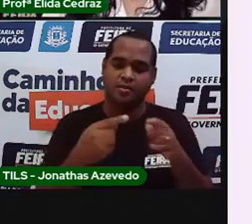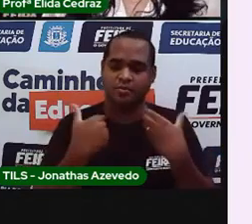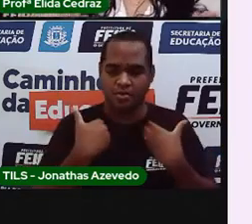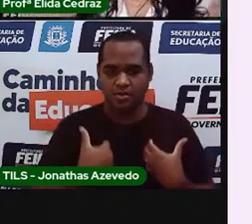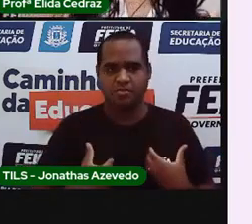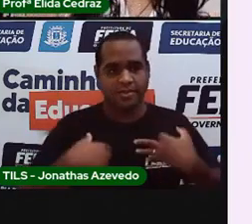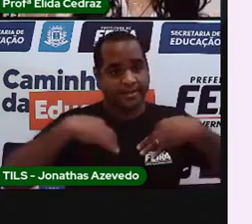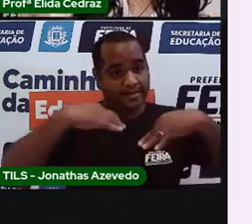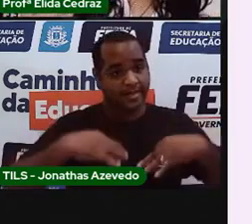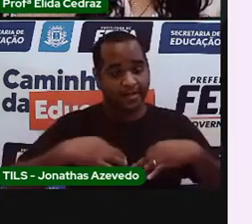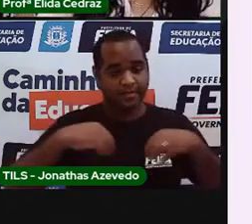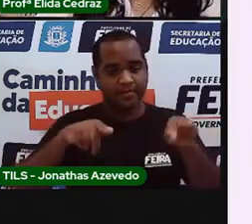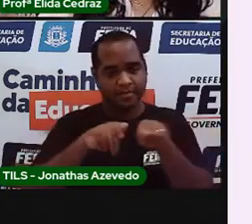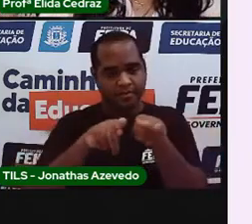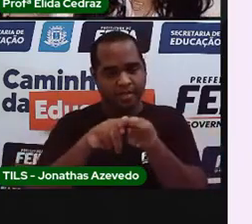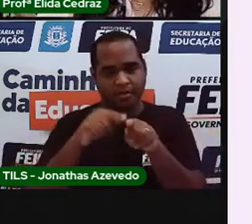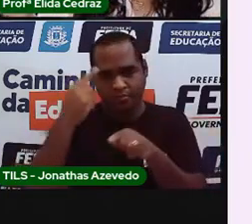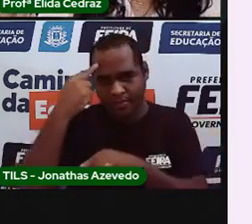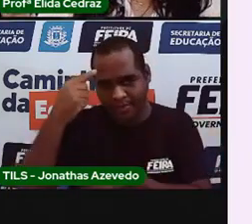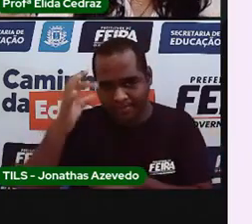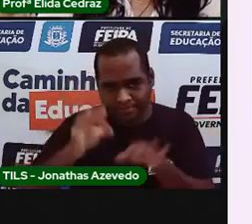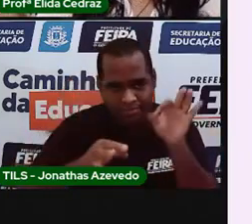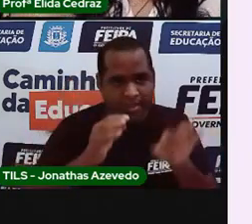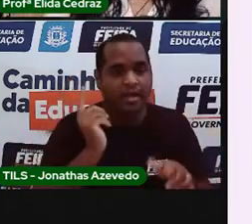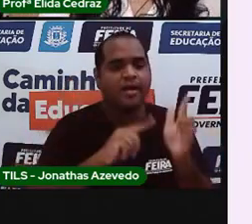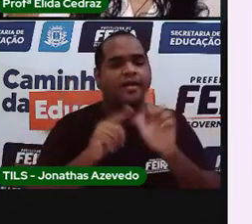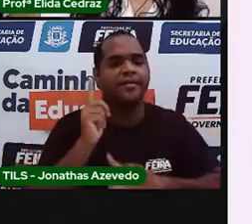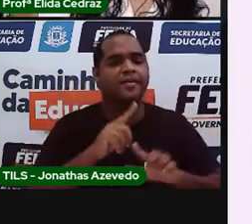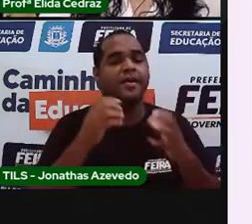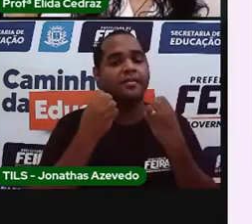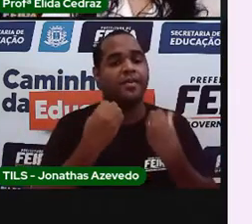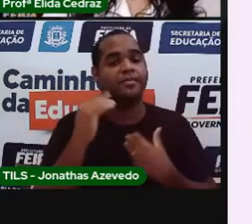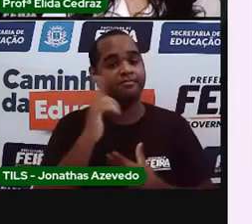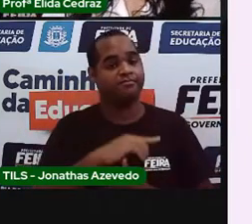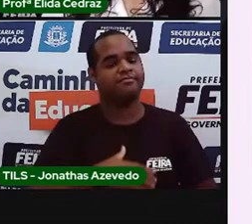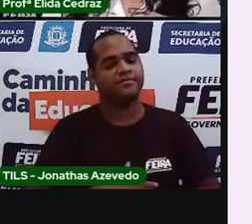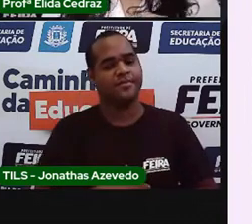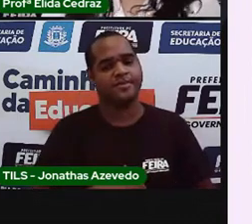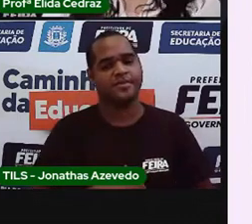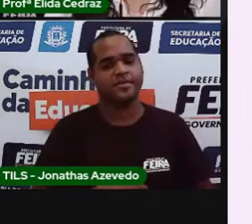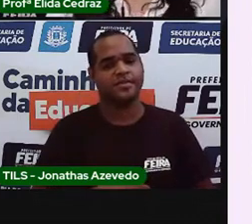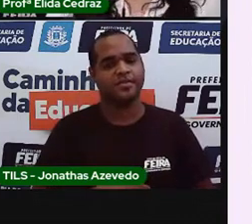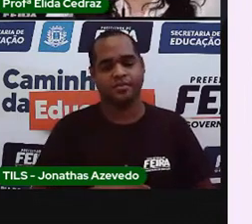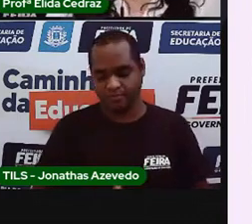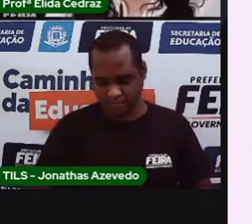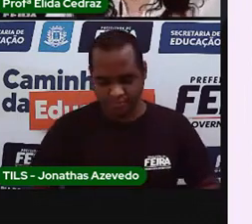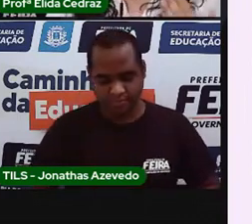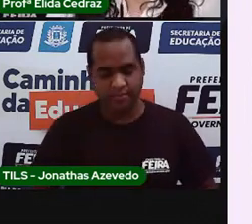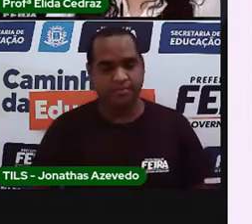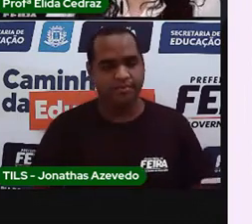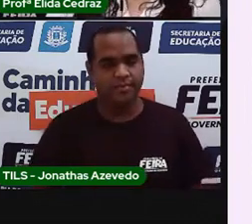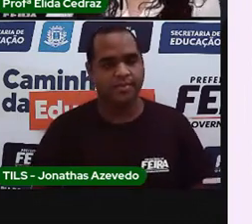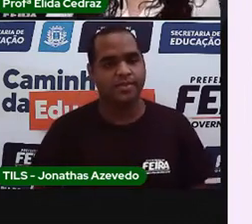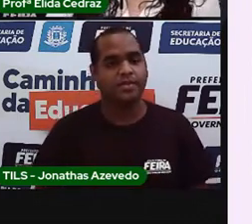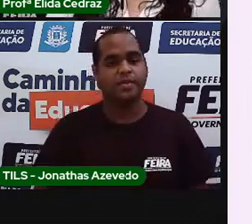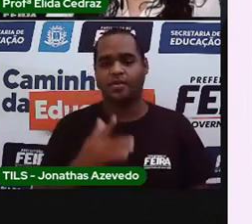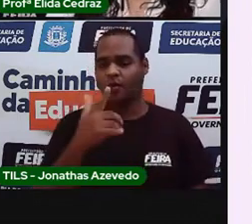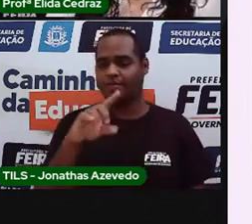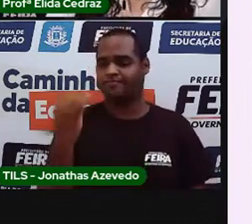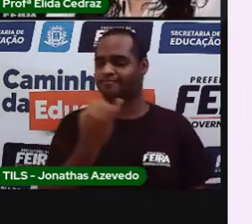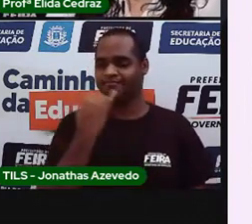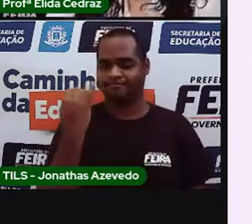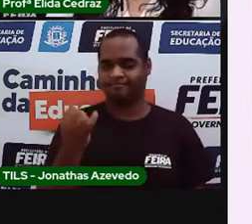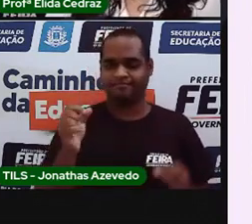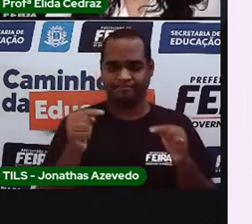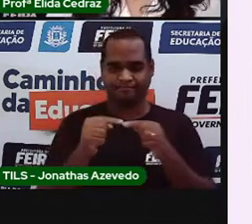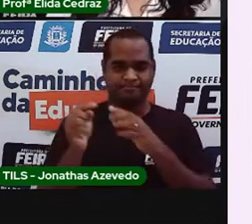ativo, o cérebro funciona, ó, muito melhor. Vamos ver mais sobre